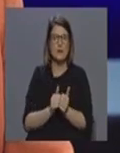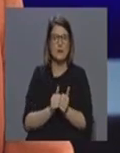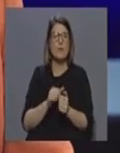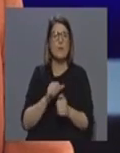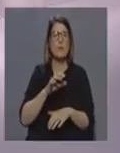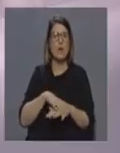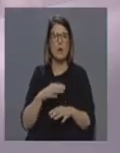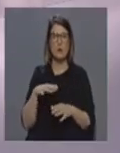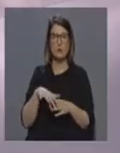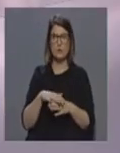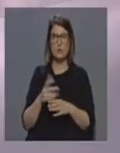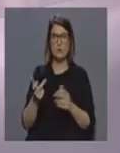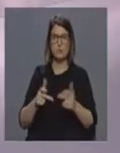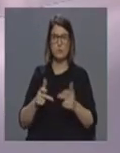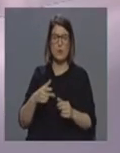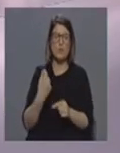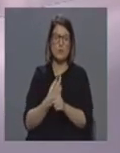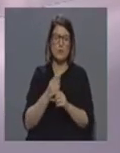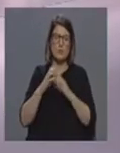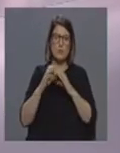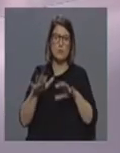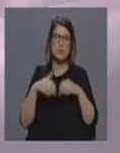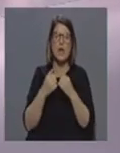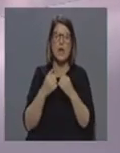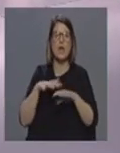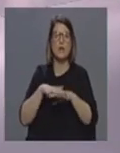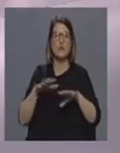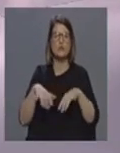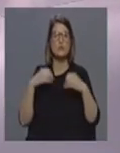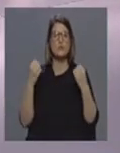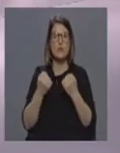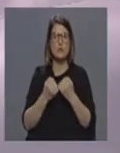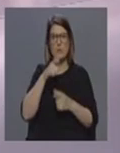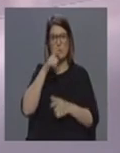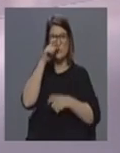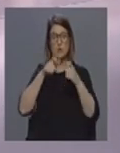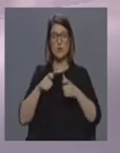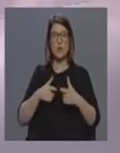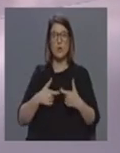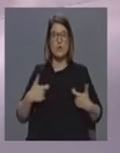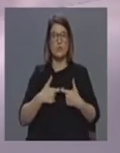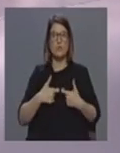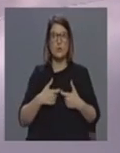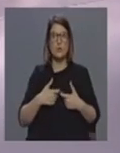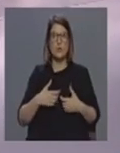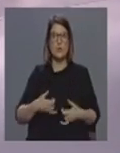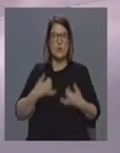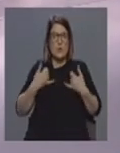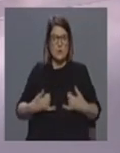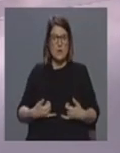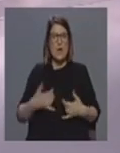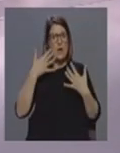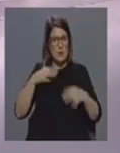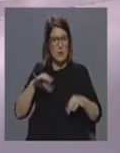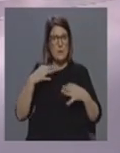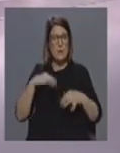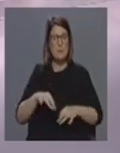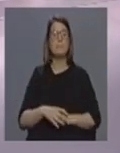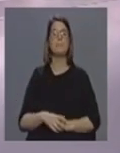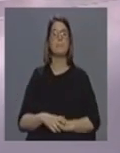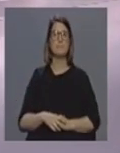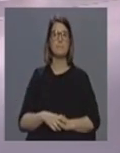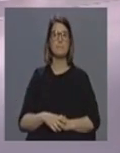tudo o que tem circulado na comunicação social, nas redes sociais, é normal as pessoas estarem assustadas perante o que estão a ver? Eu acho que nós temos